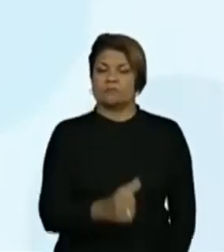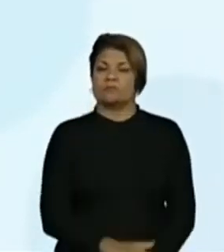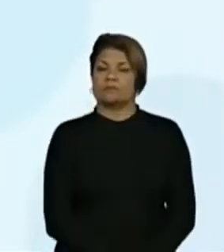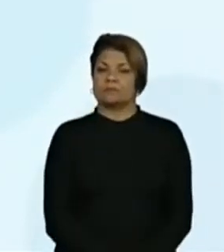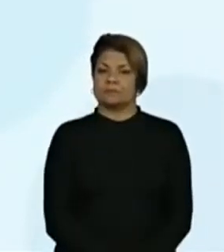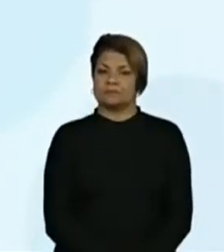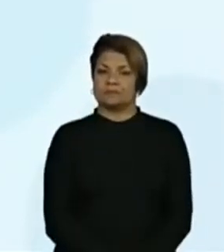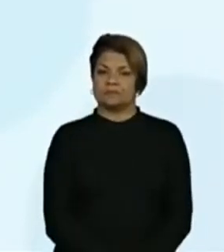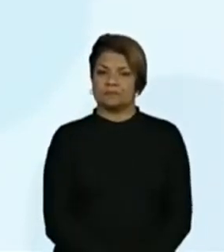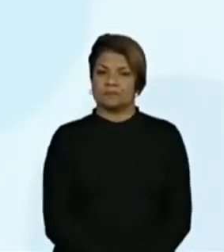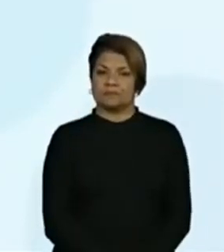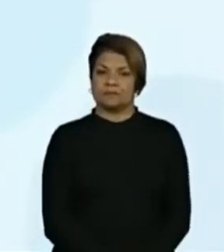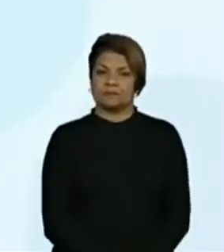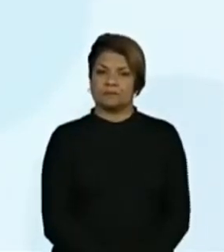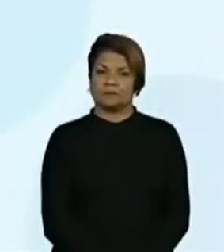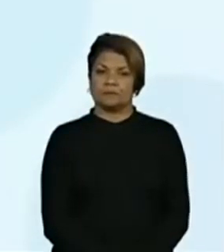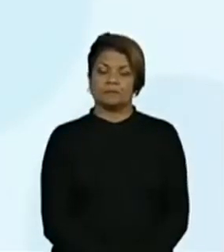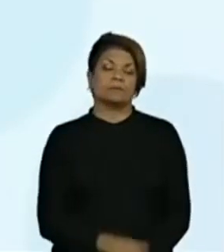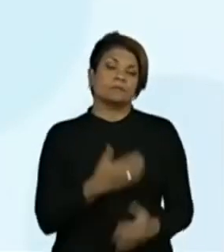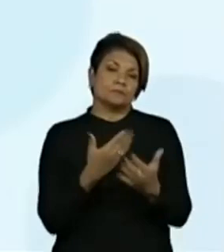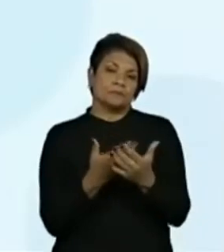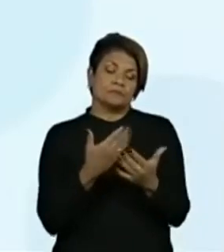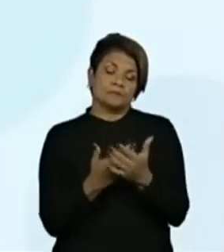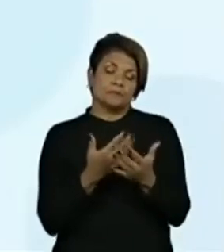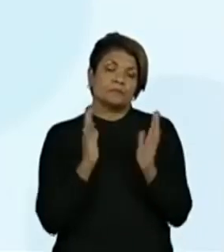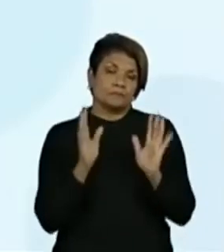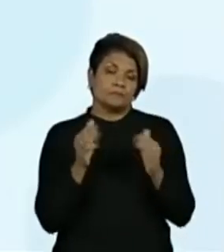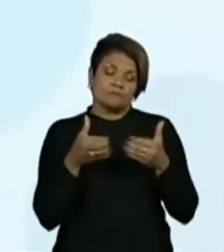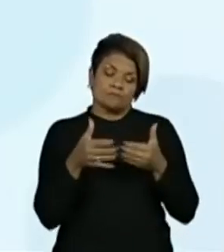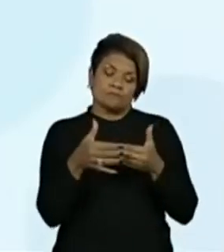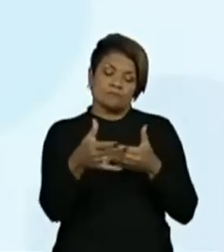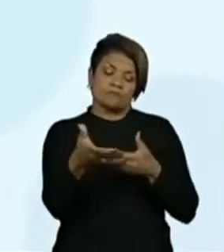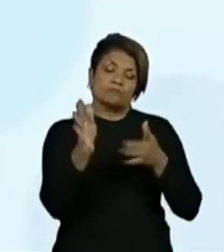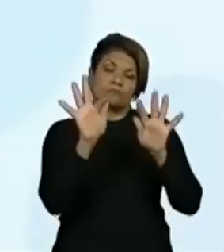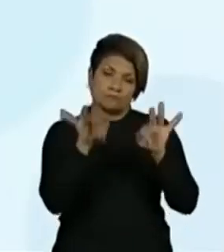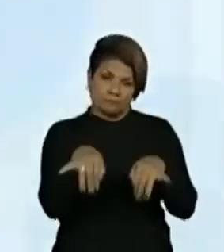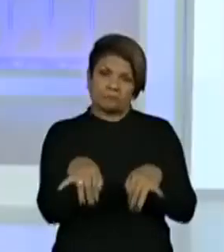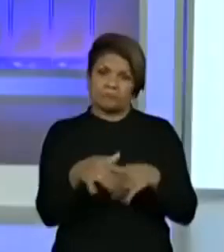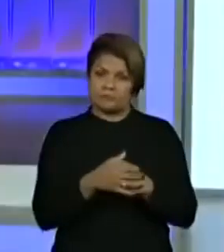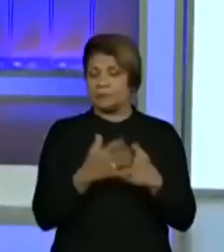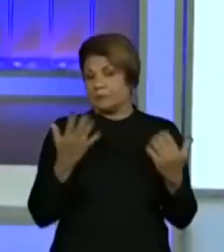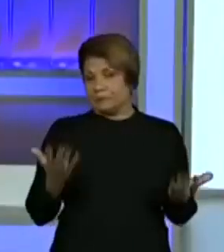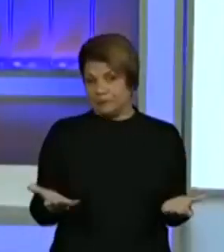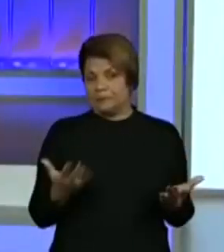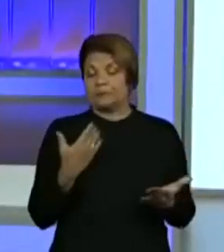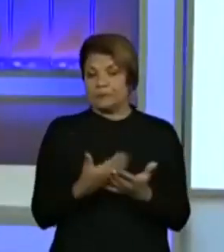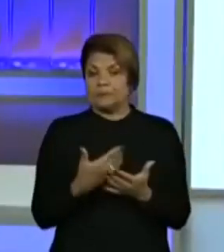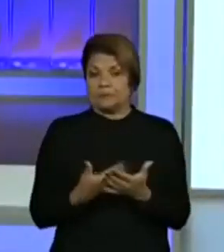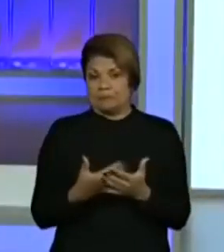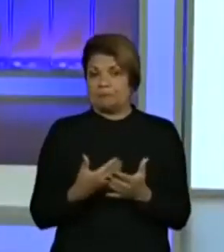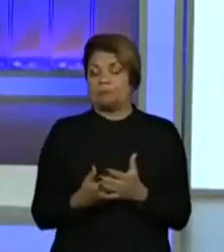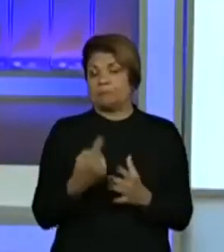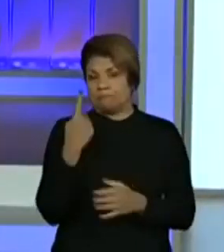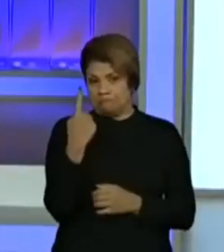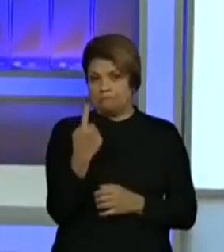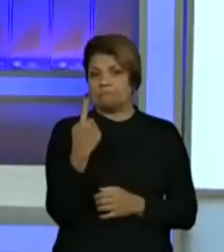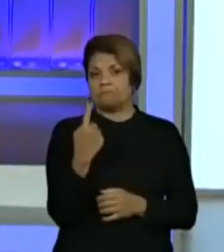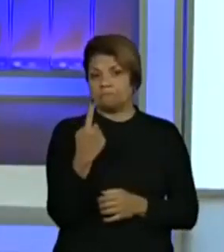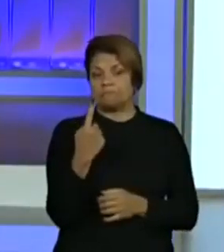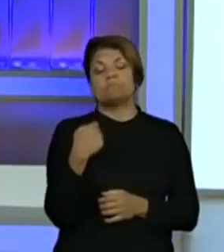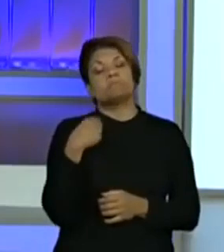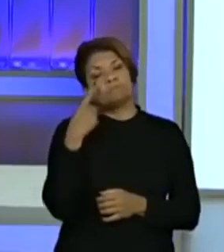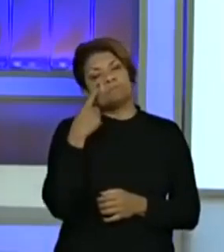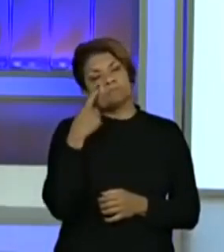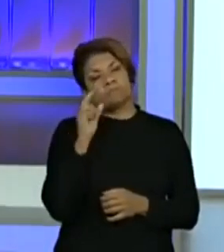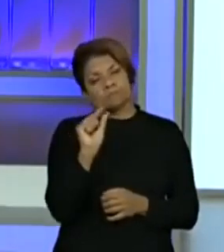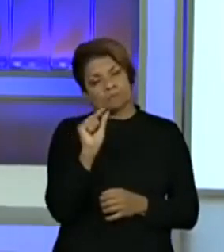dezesseis. Nossa aula está se encerrando. Chegamos ao fim, então, da nossa aula um e nos vemos em